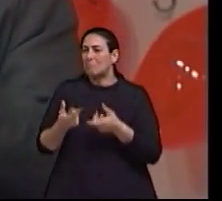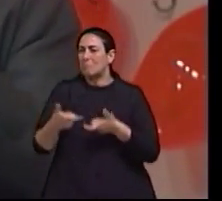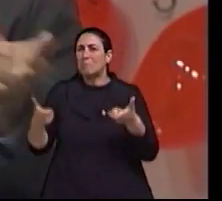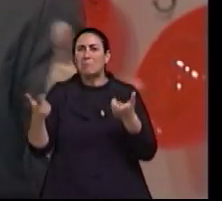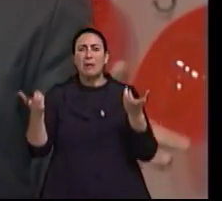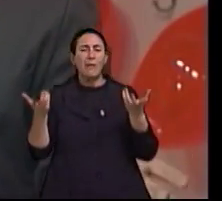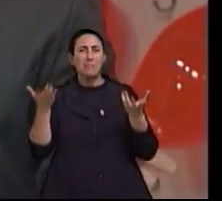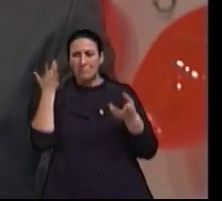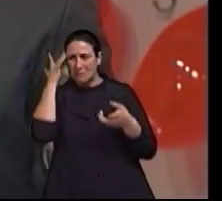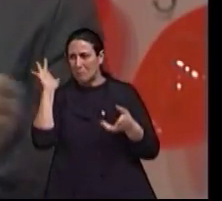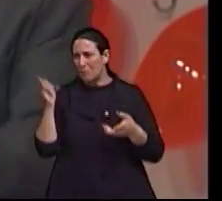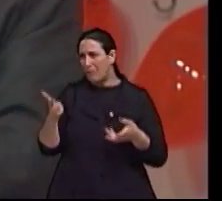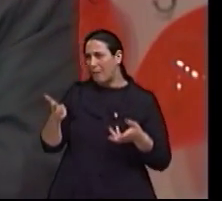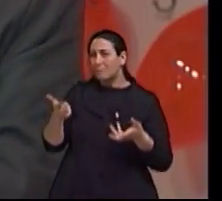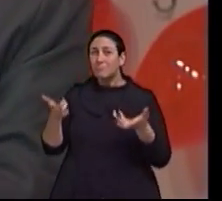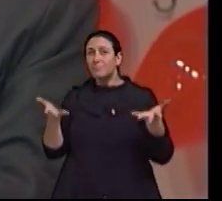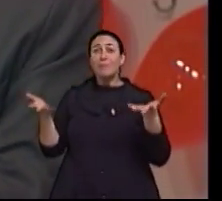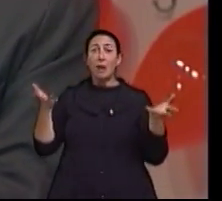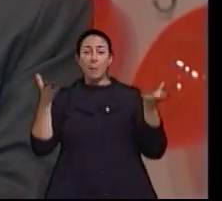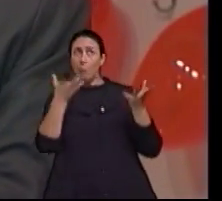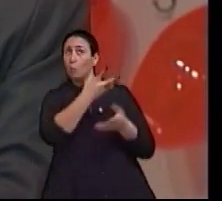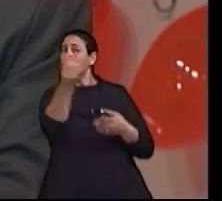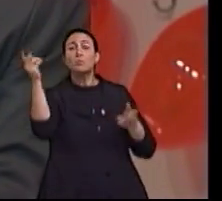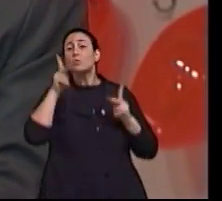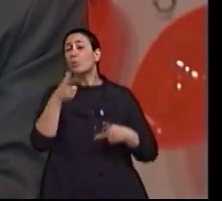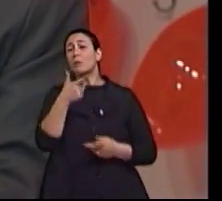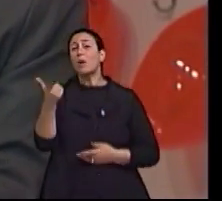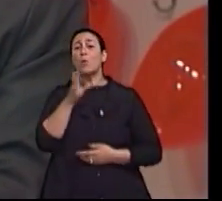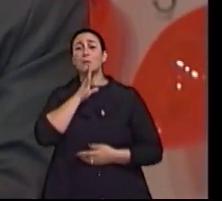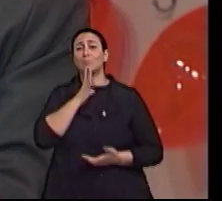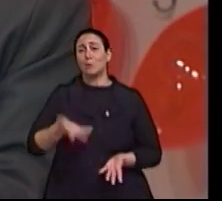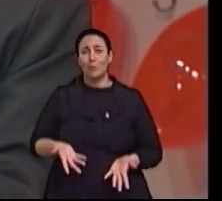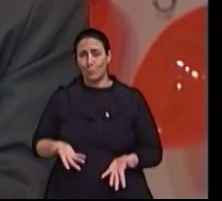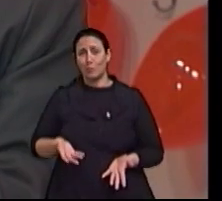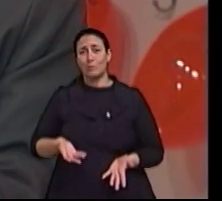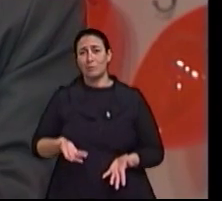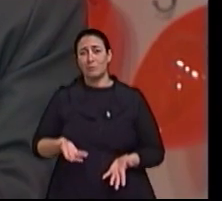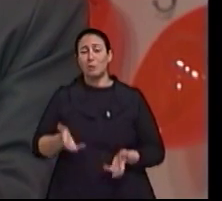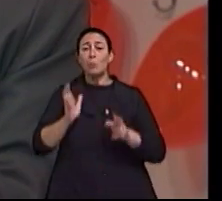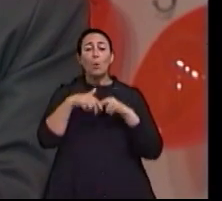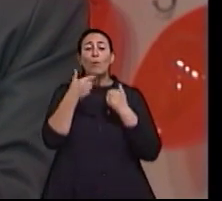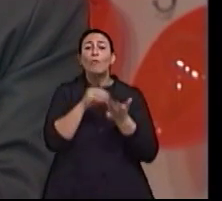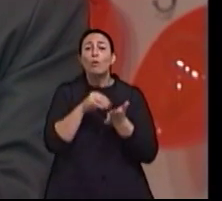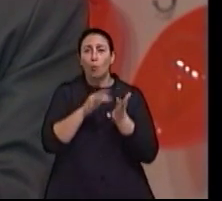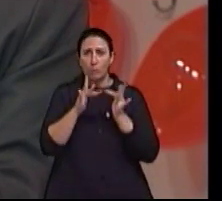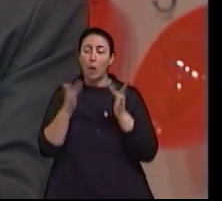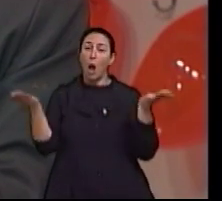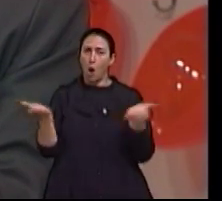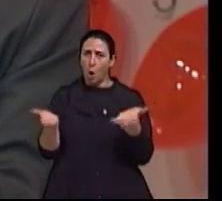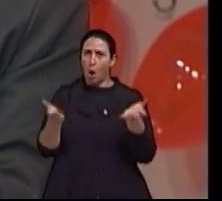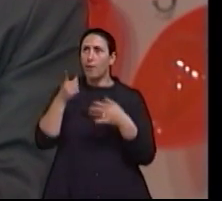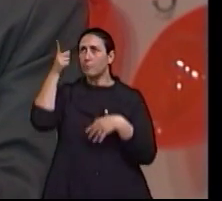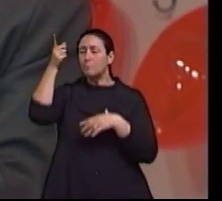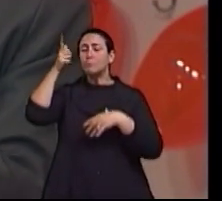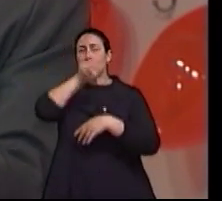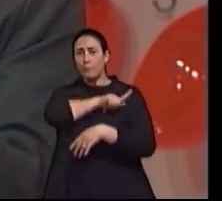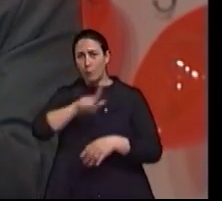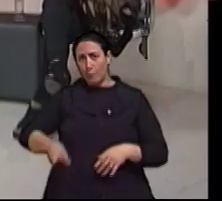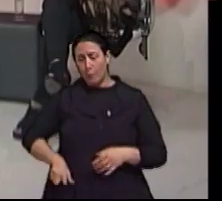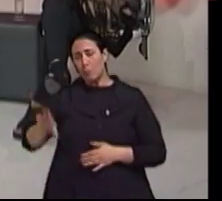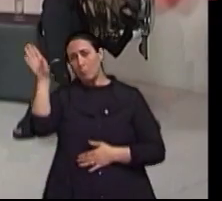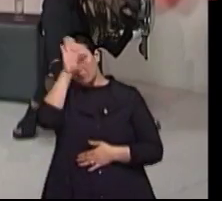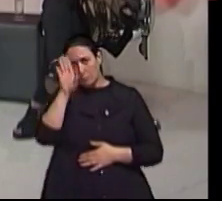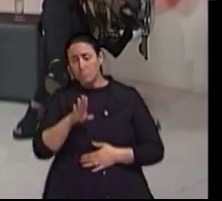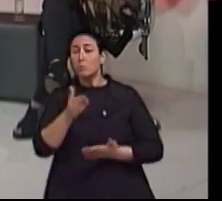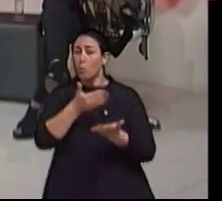é que eu abordo? Será que ele vai se ofender e tal? Então, os processos de inclusão educacional que o governo brasileiro tem desenvolvido em anos recentes, eu acho